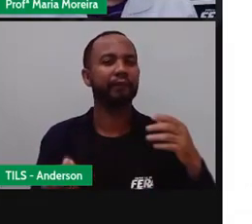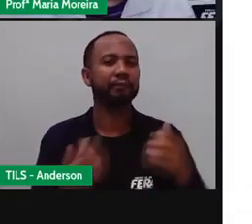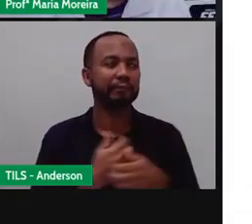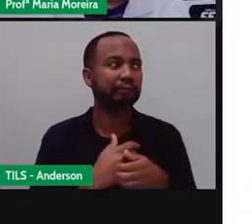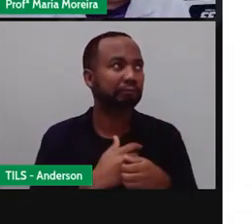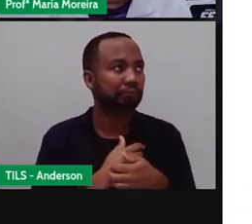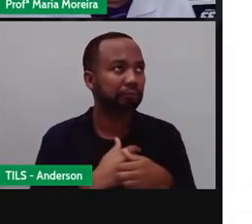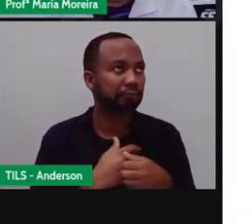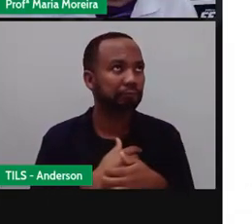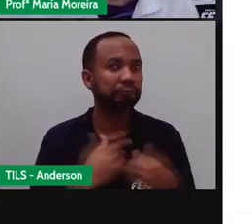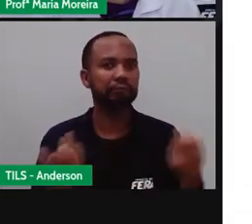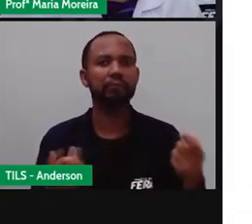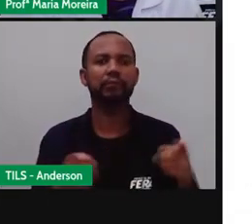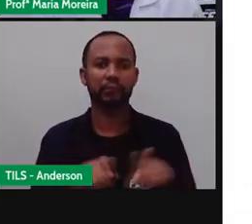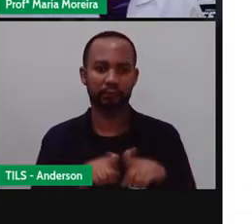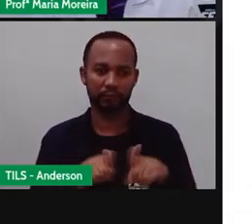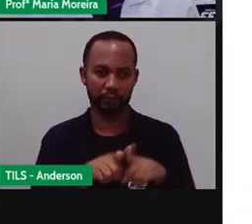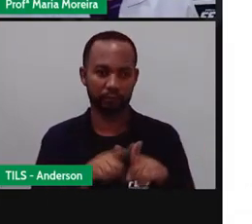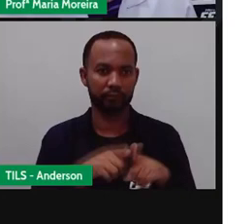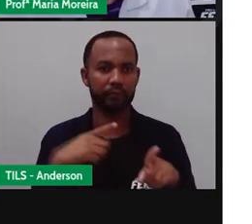mais conhecida aí pra gente como frieira